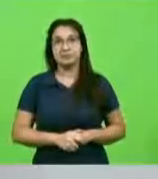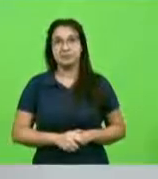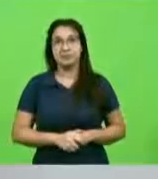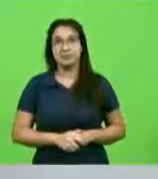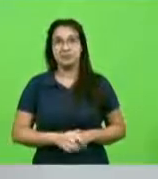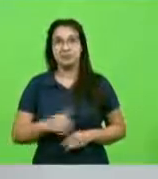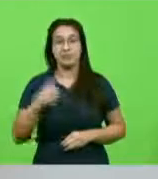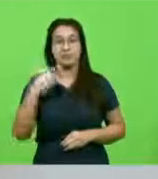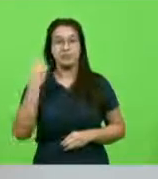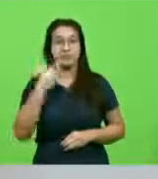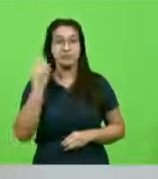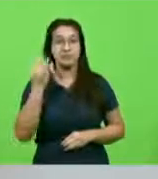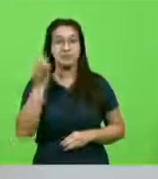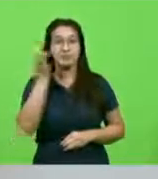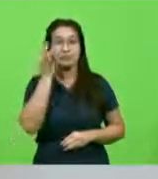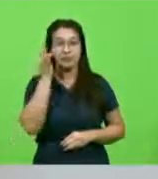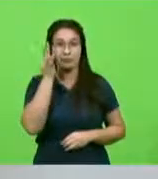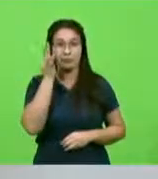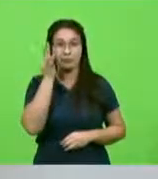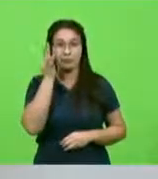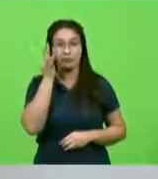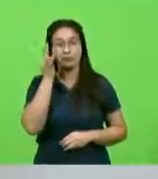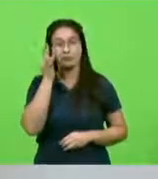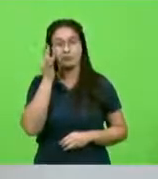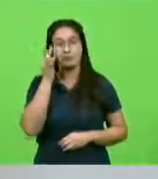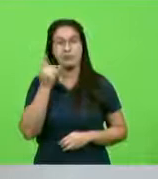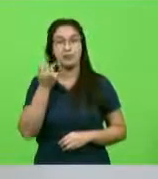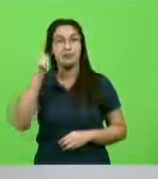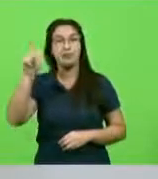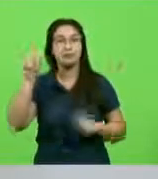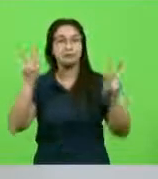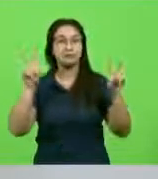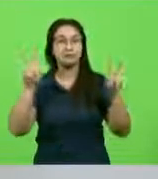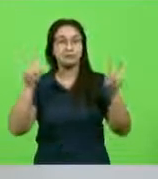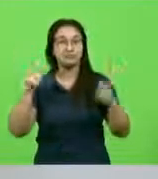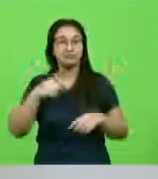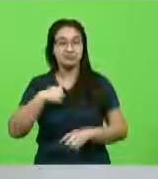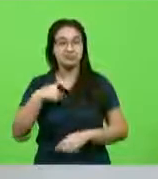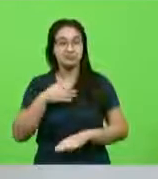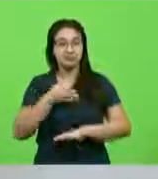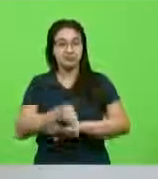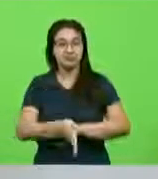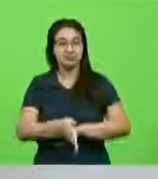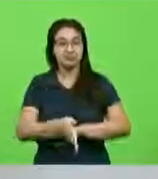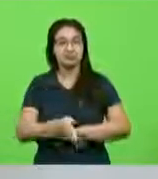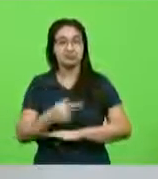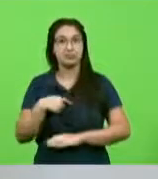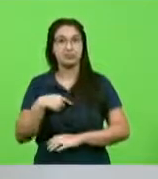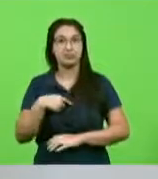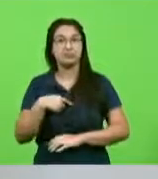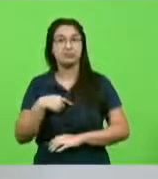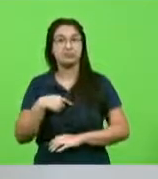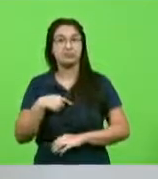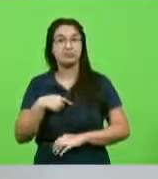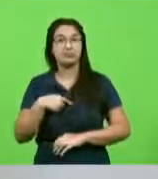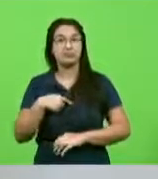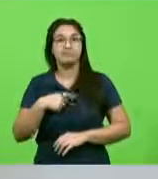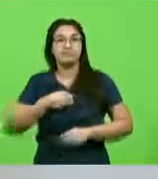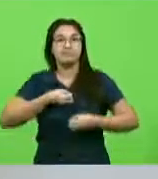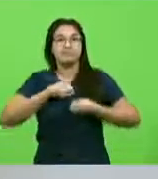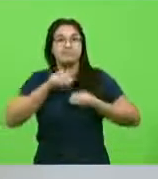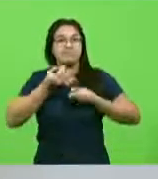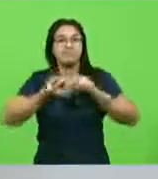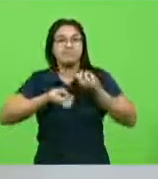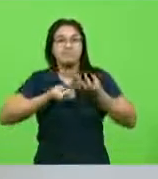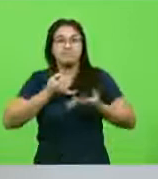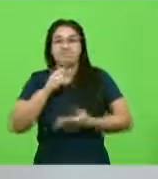Deputado Fernando, sobre um outro assunto que me traz a essa tribuna, eu não tenho palavras para